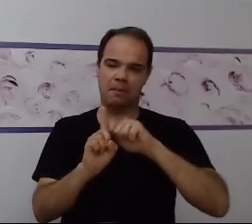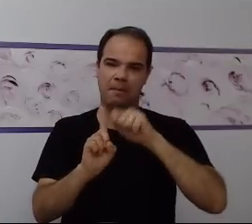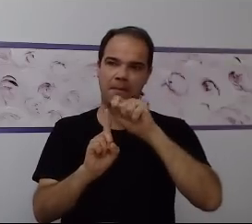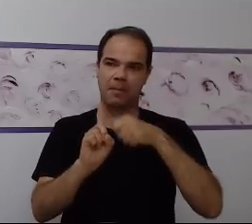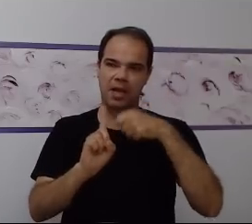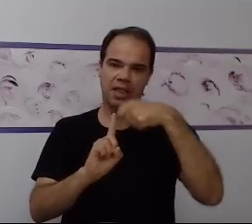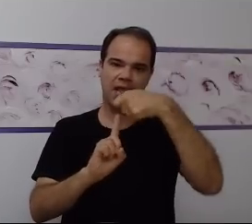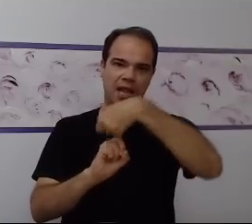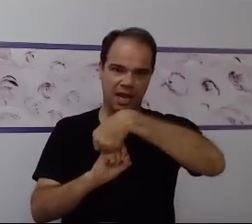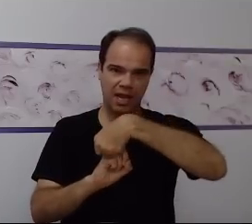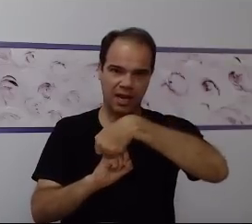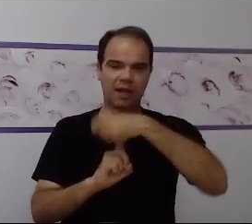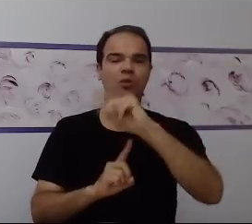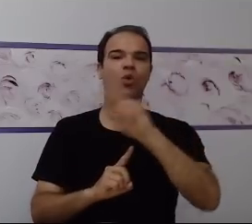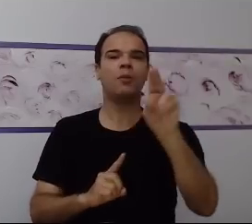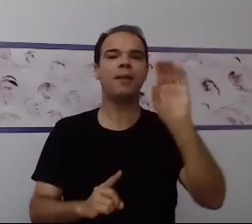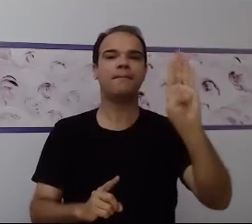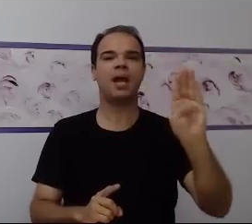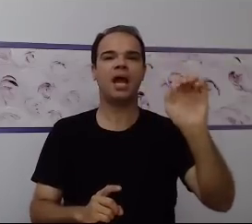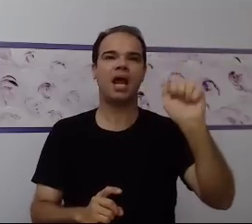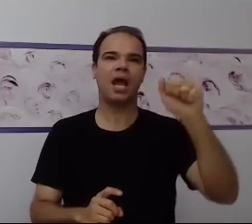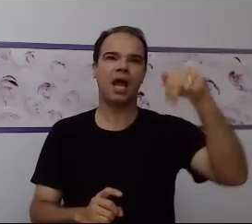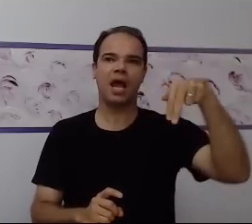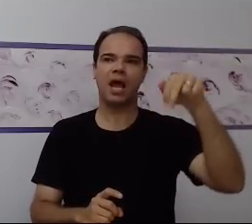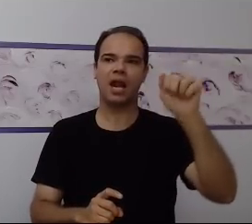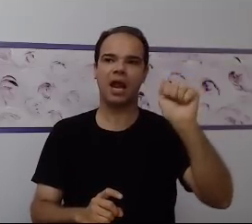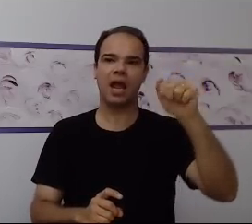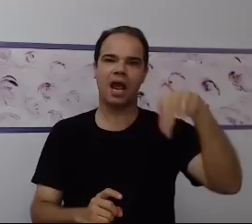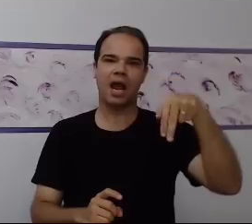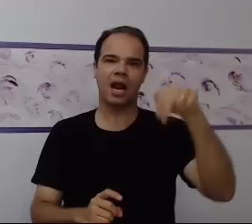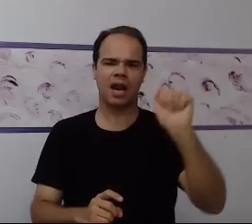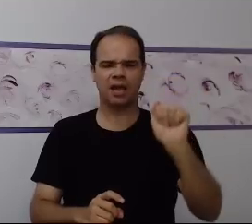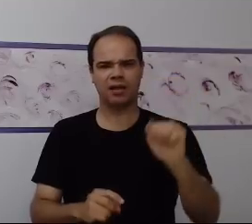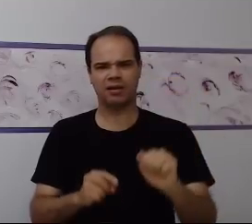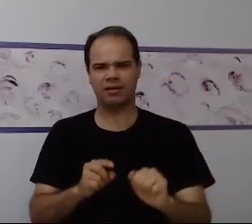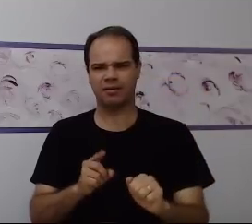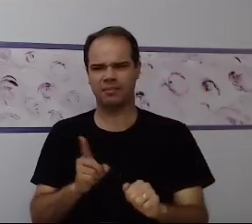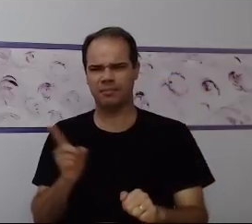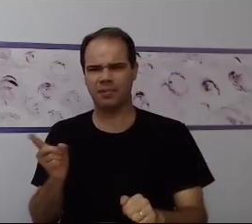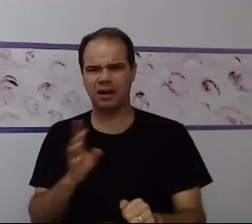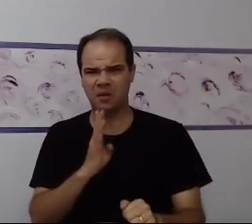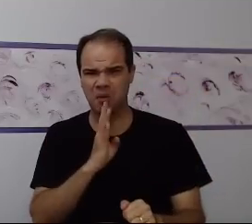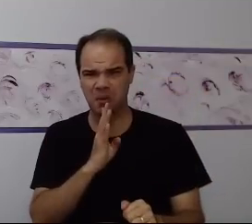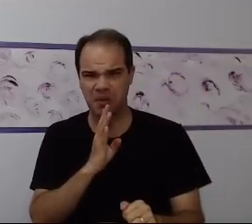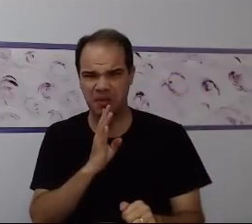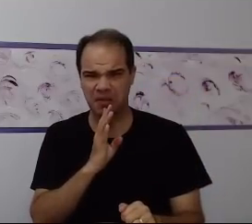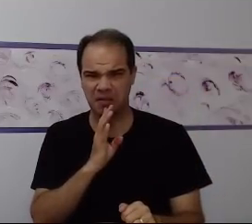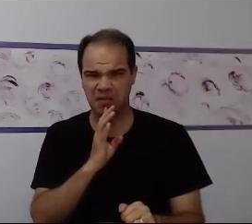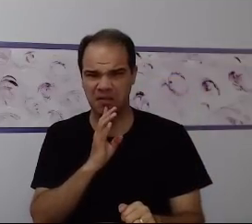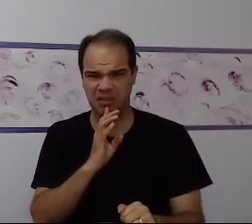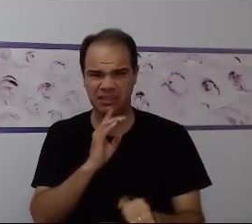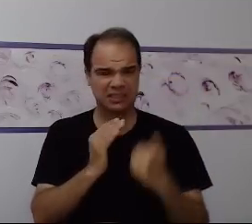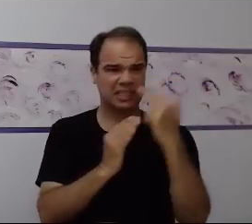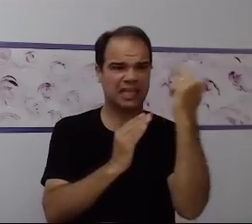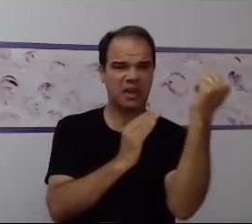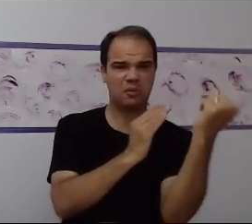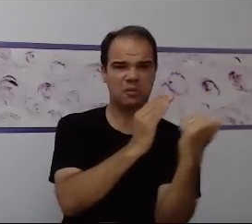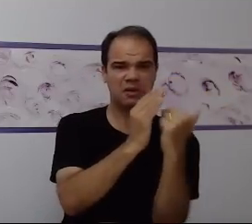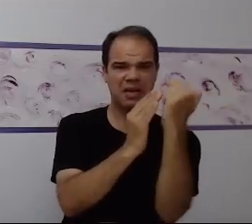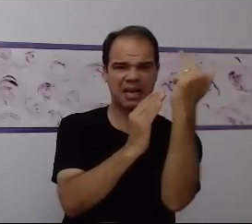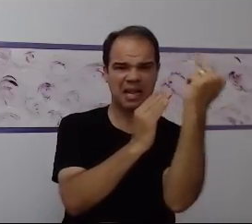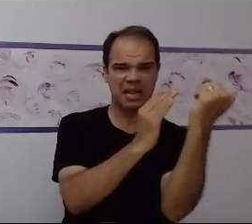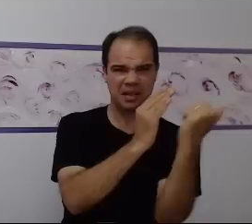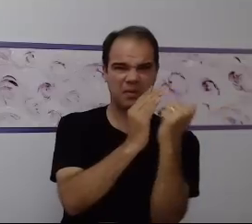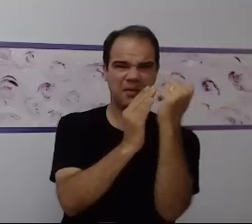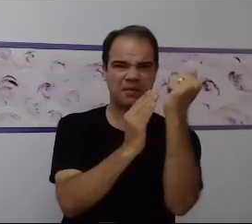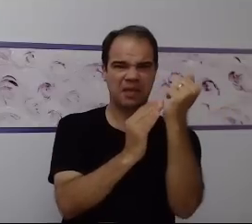da banana, vamos escrever banana. Será que a criança está reconhecendo a banana do jeito que ela está posta aí, sem uma